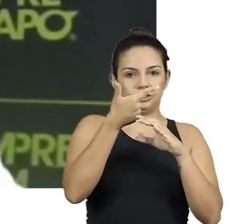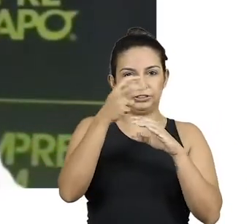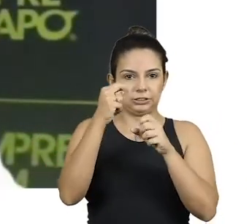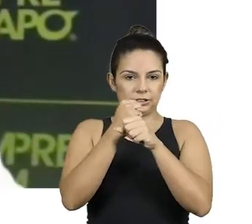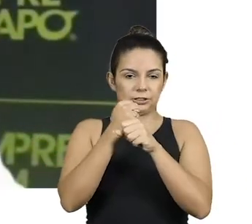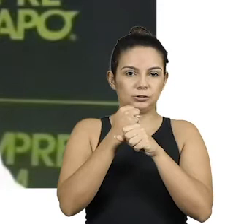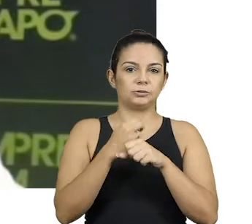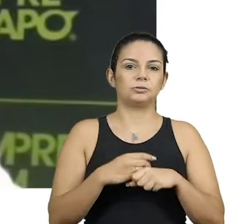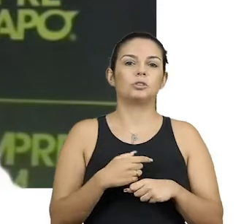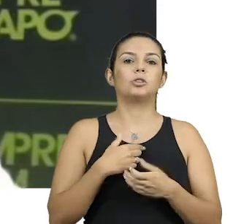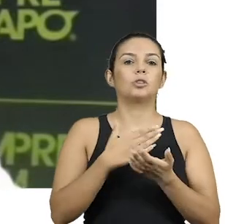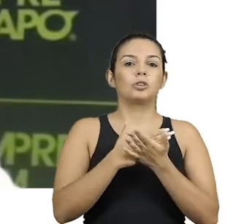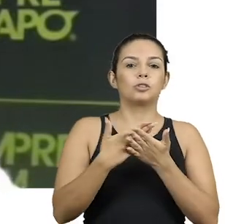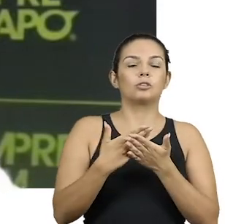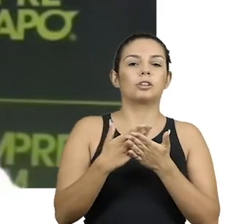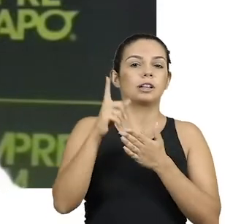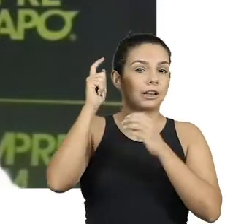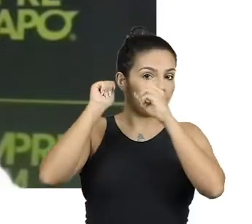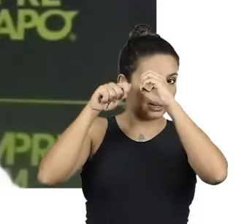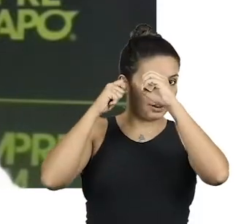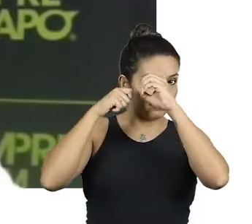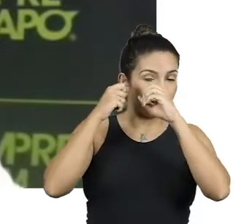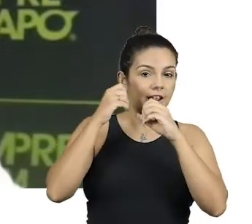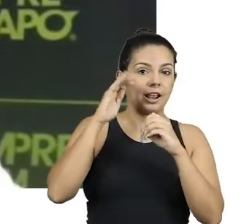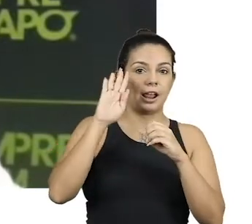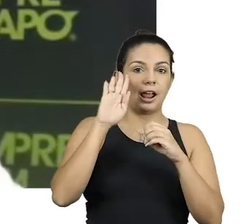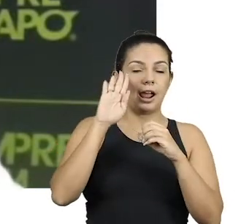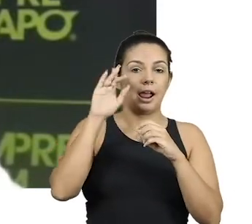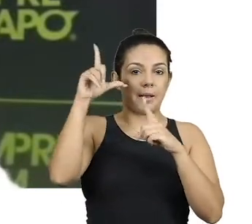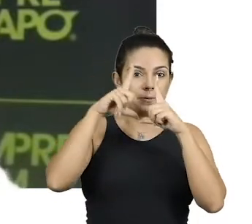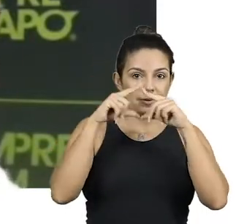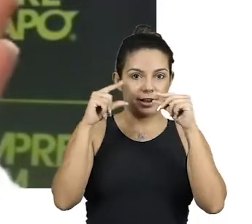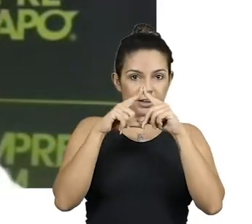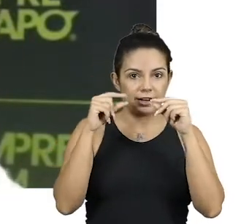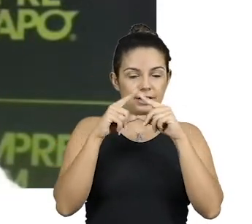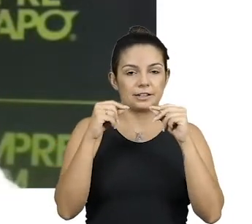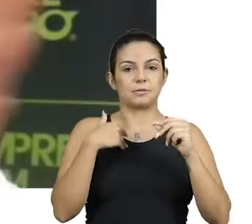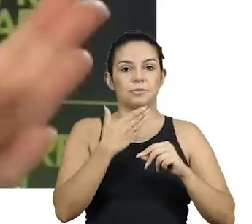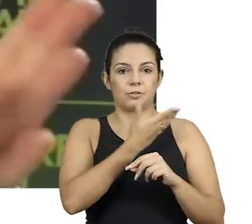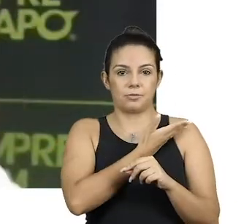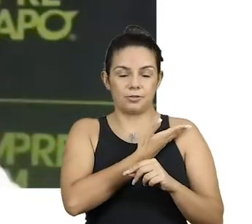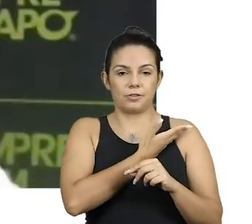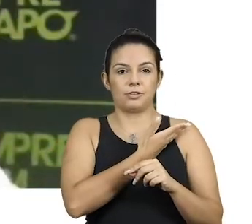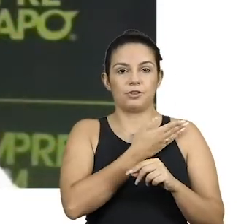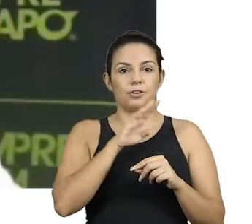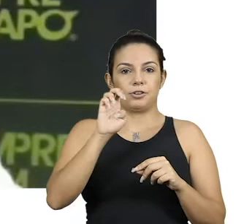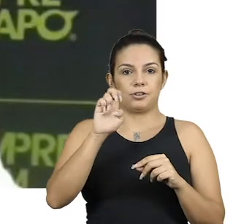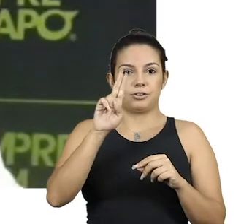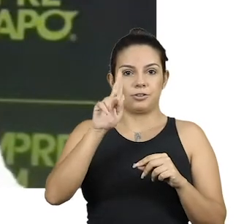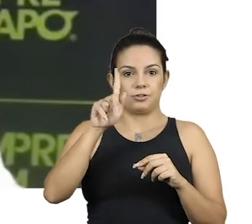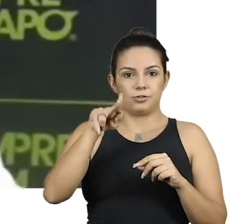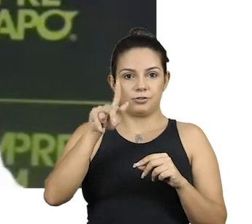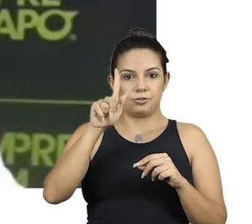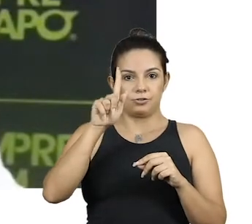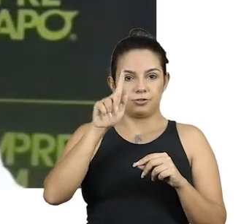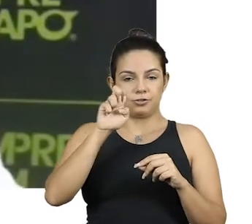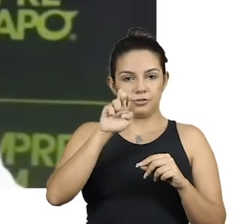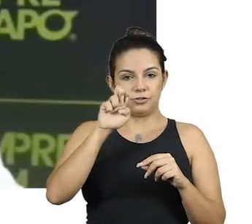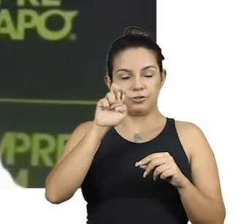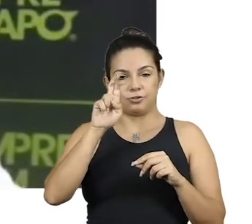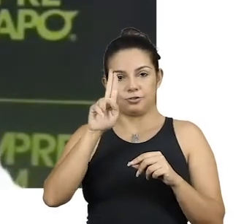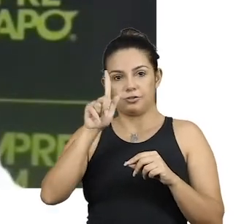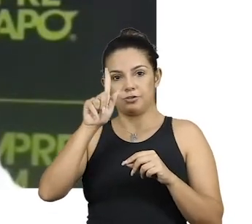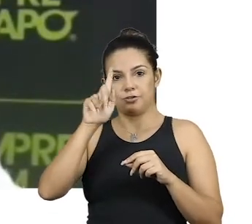Eu comecei gravar lá em Brasília, na Caixa Federal, graças ao meu amigo Eugênio Guti, que dirigia na época a EBC.